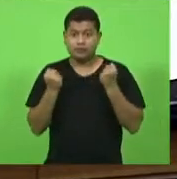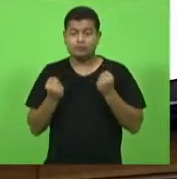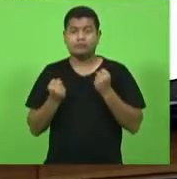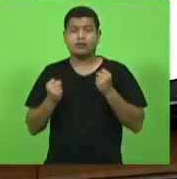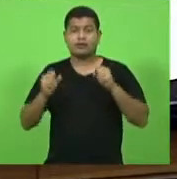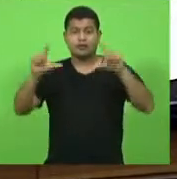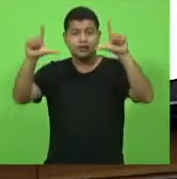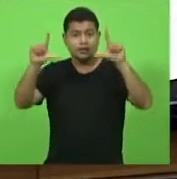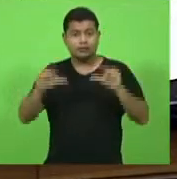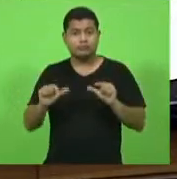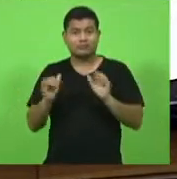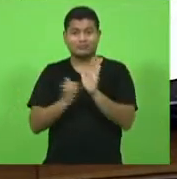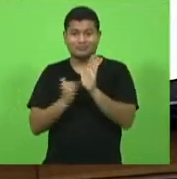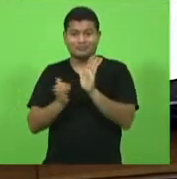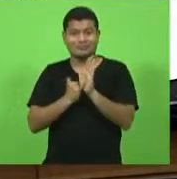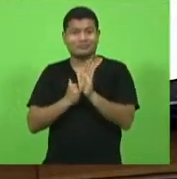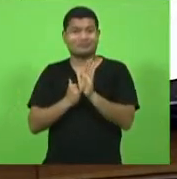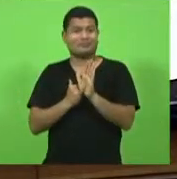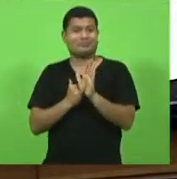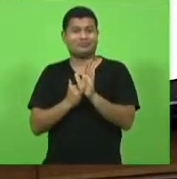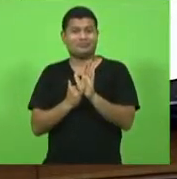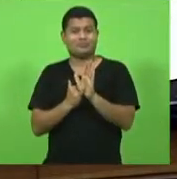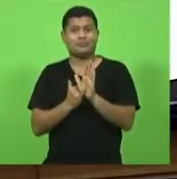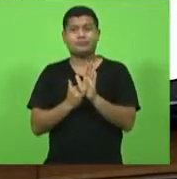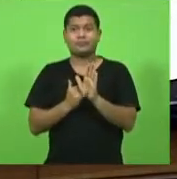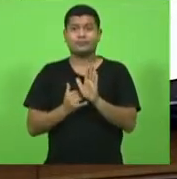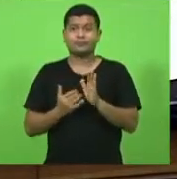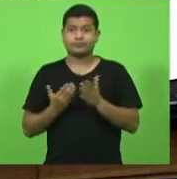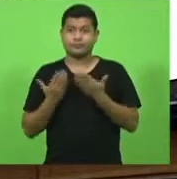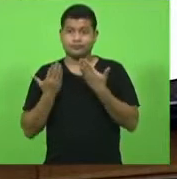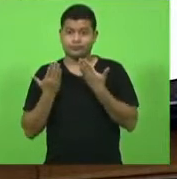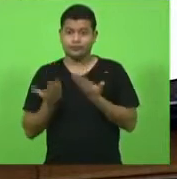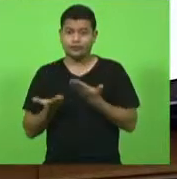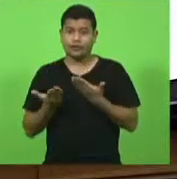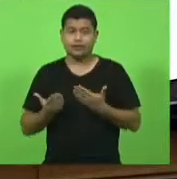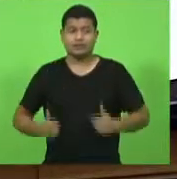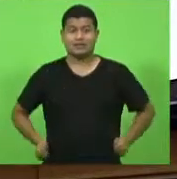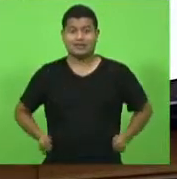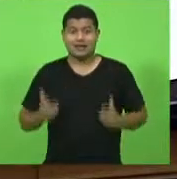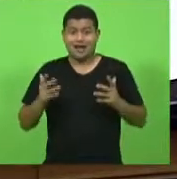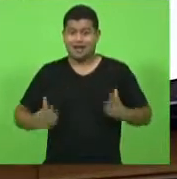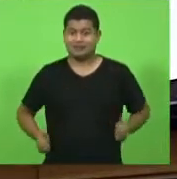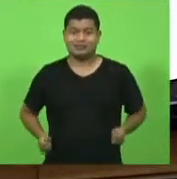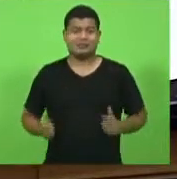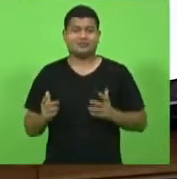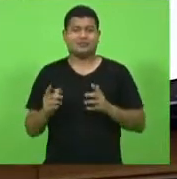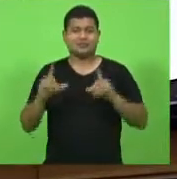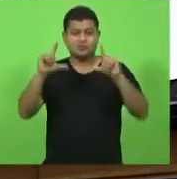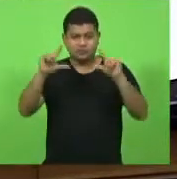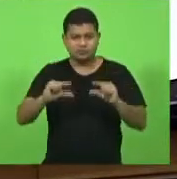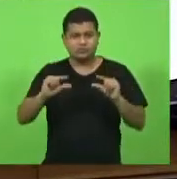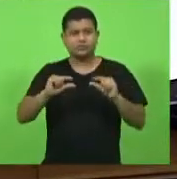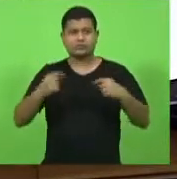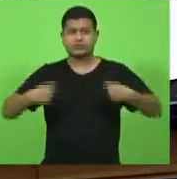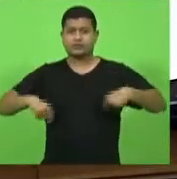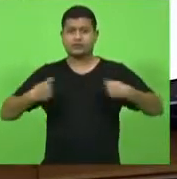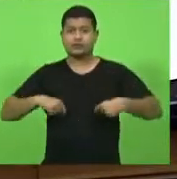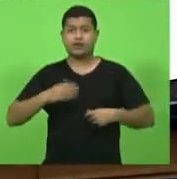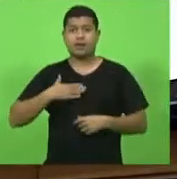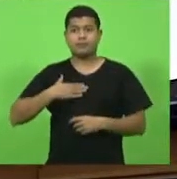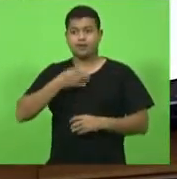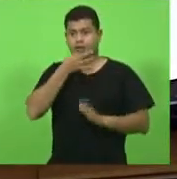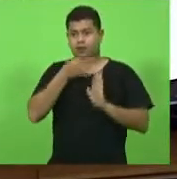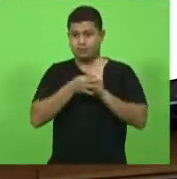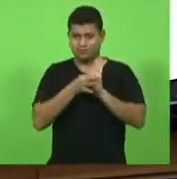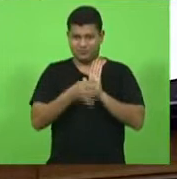de impostos defendendo a redução de custos de despesa na minha opinião e eu peço presidente